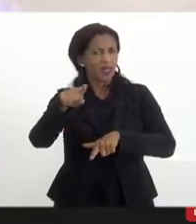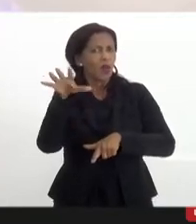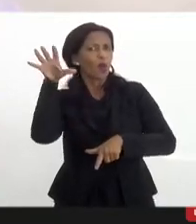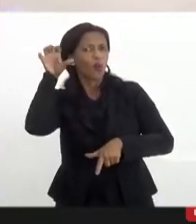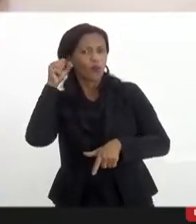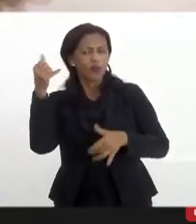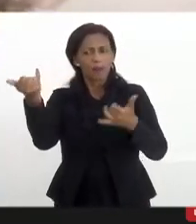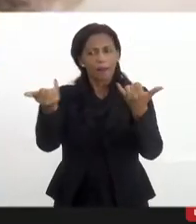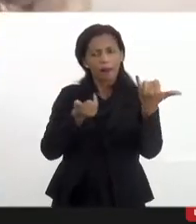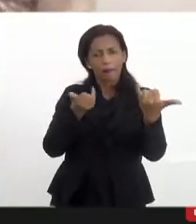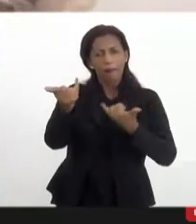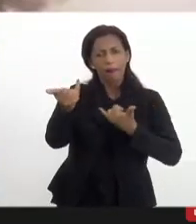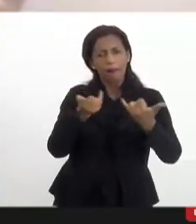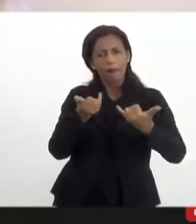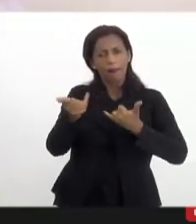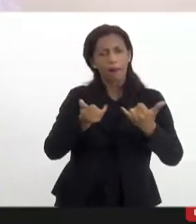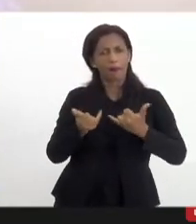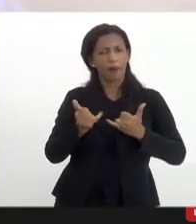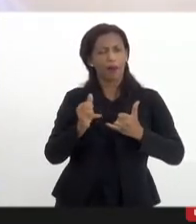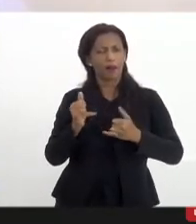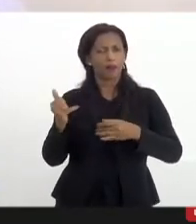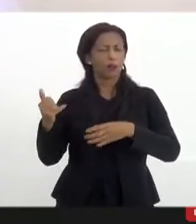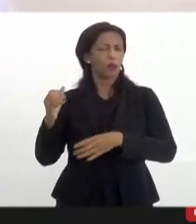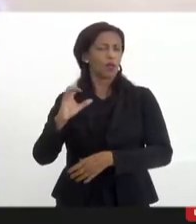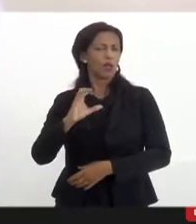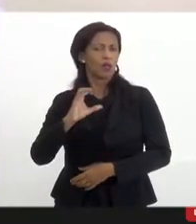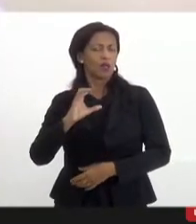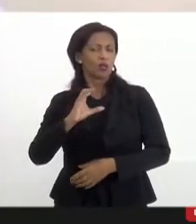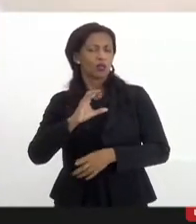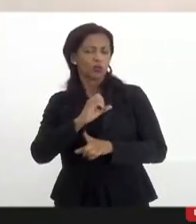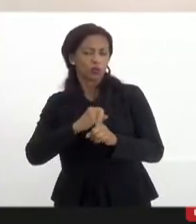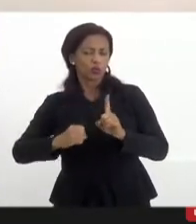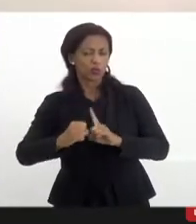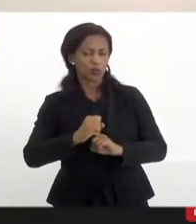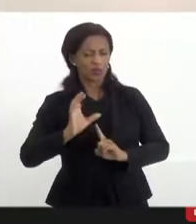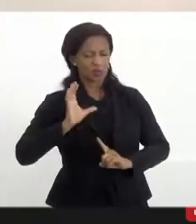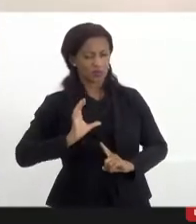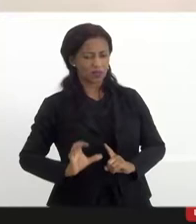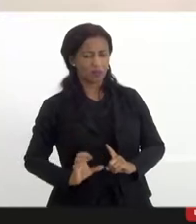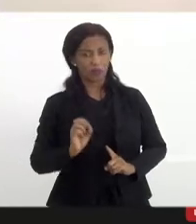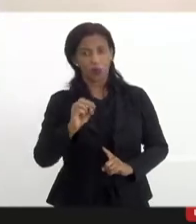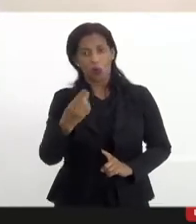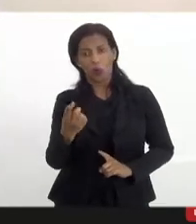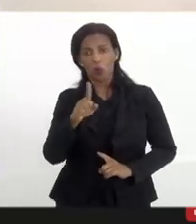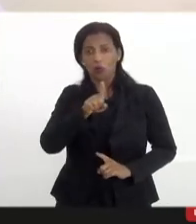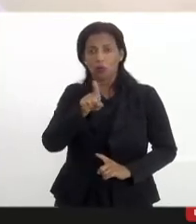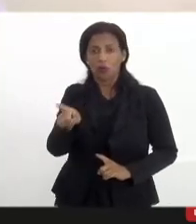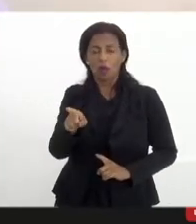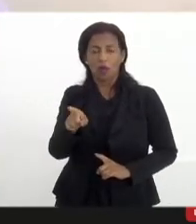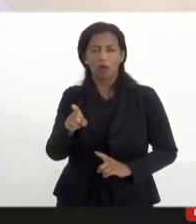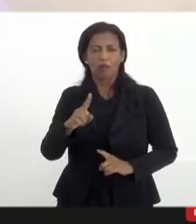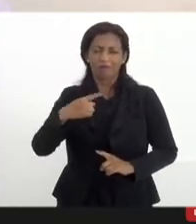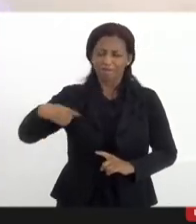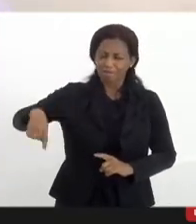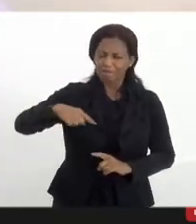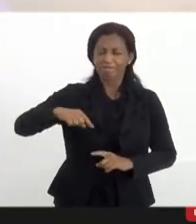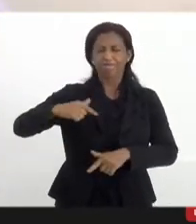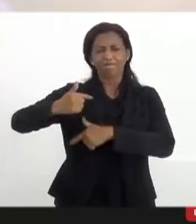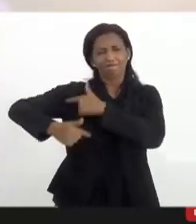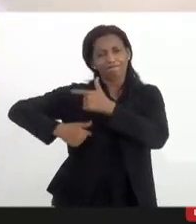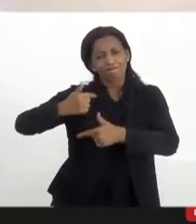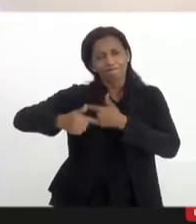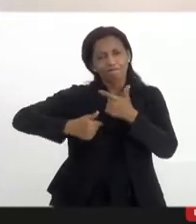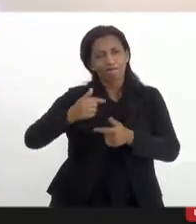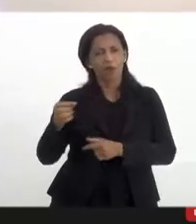civil organizada ou não, e o quanto que isso é fundamental para lutar pela implementação, mas também formular